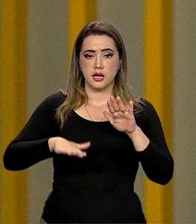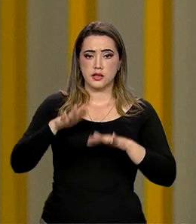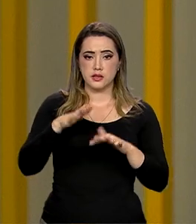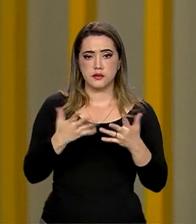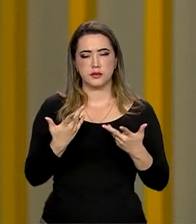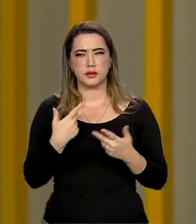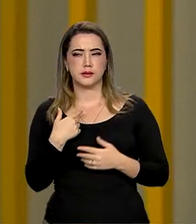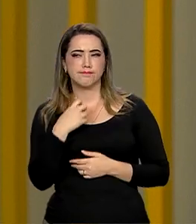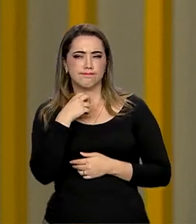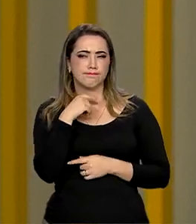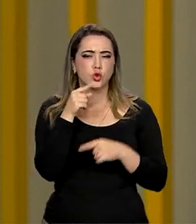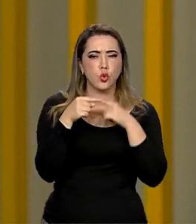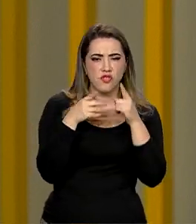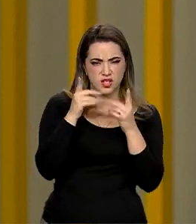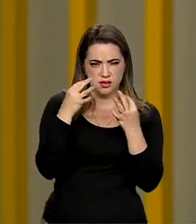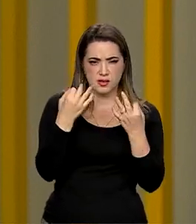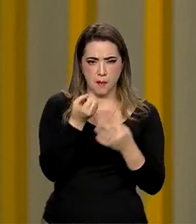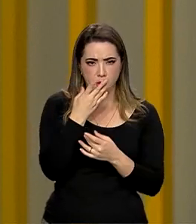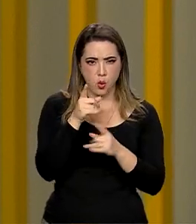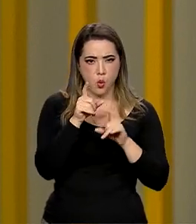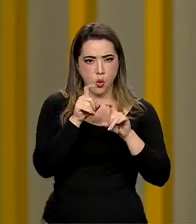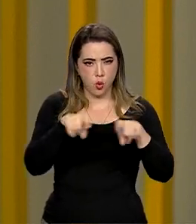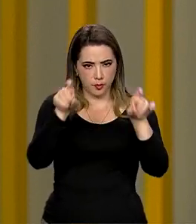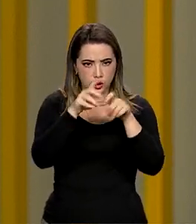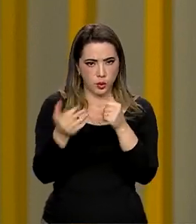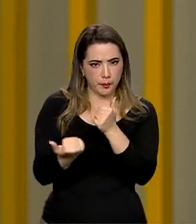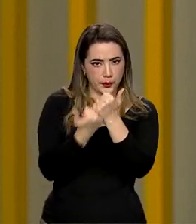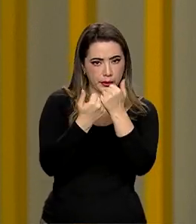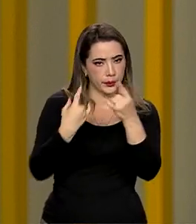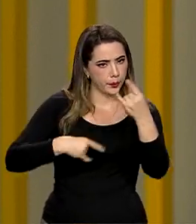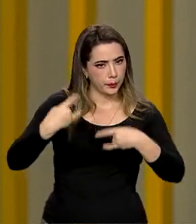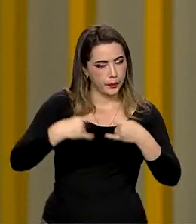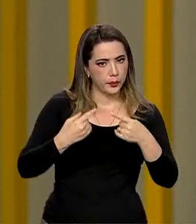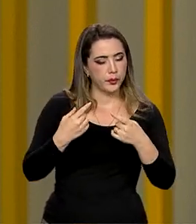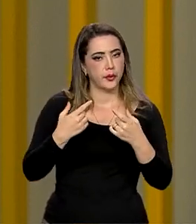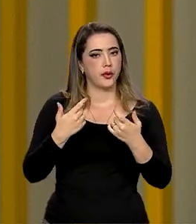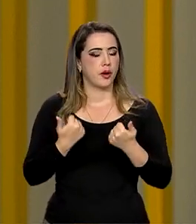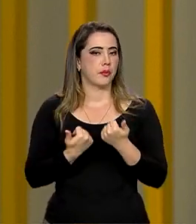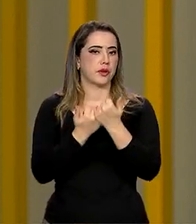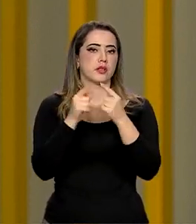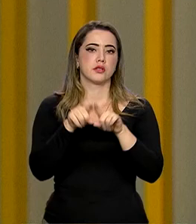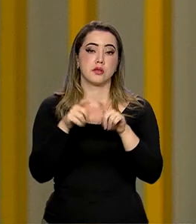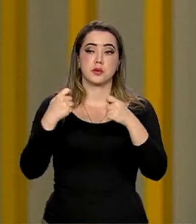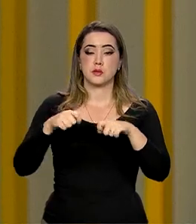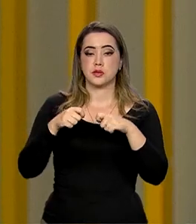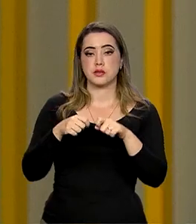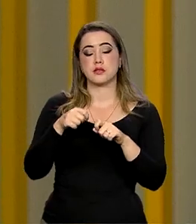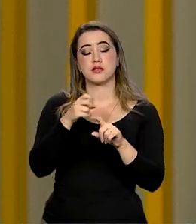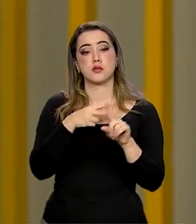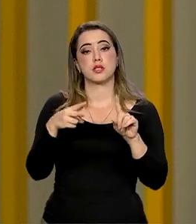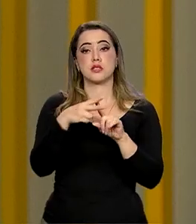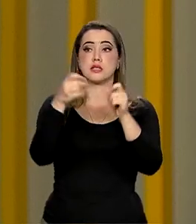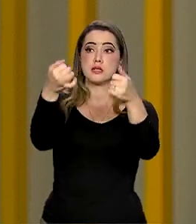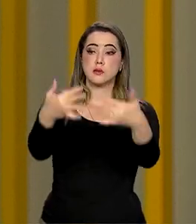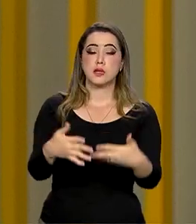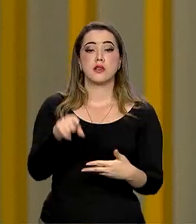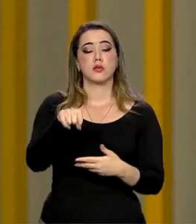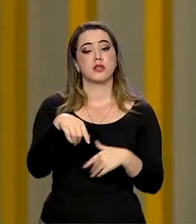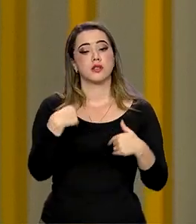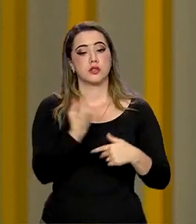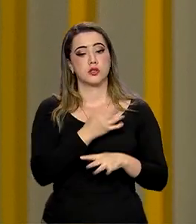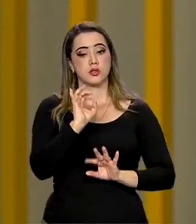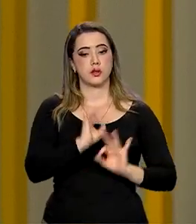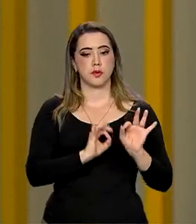desconfiança, mas é importante que o NSS se comunique melhor, comunique com a sociedade, explique o que é essa automação. Nós estamos nos